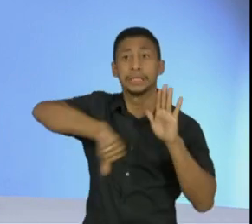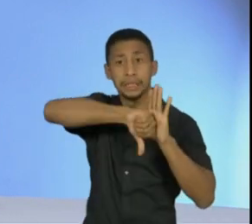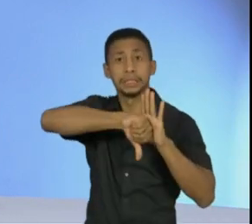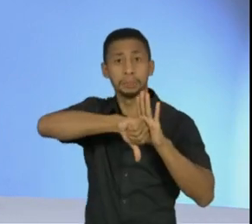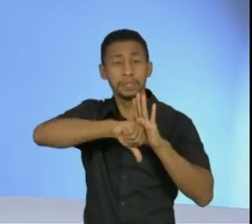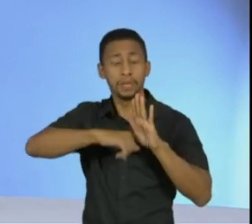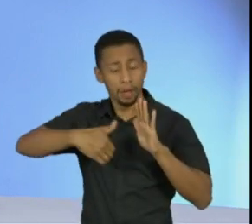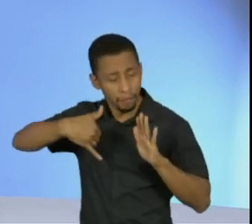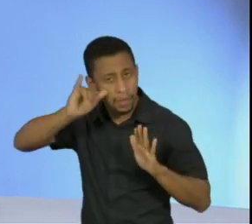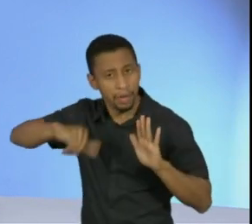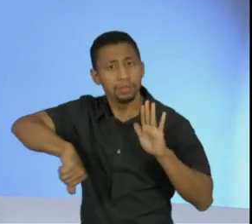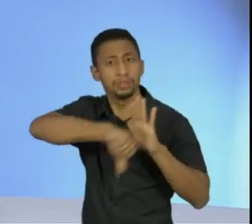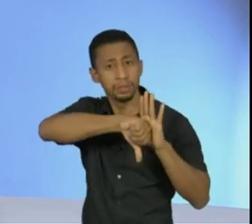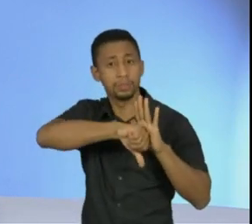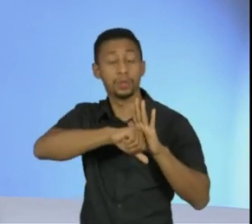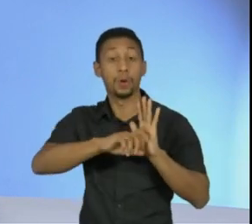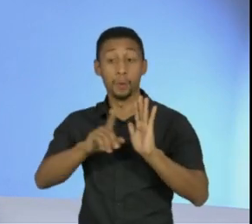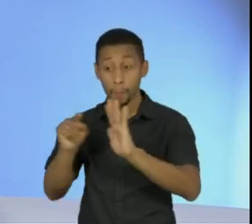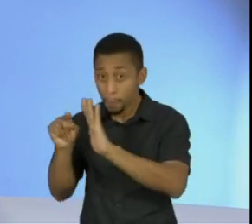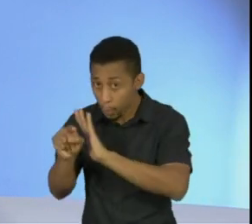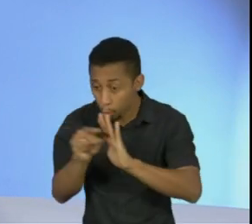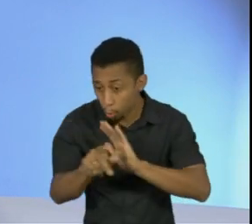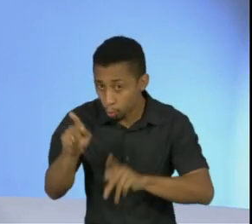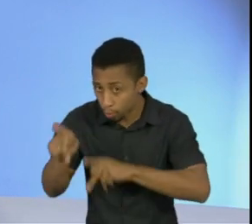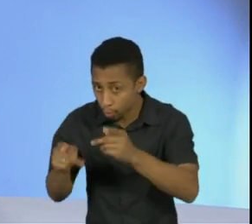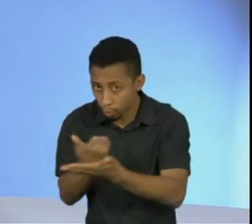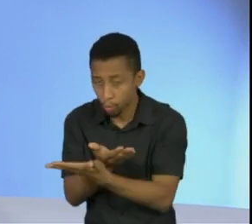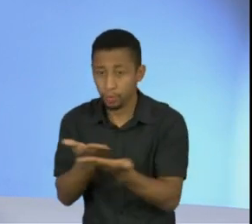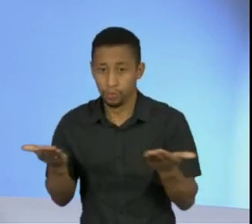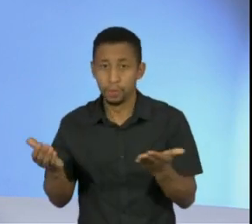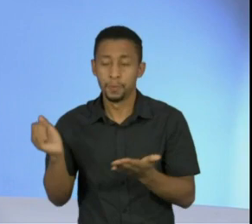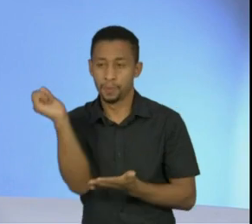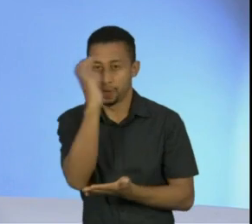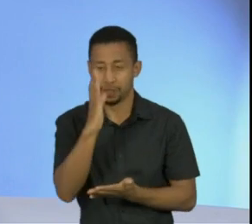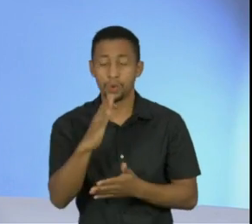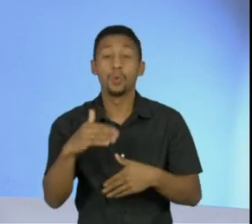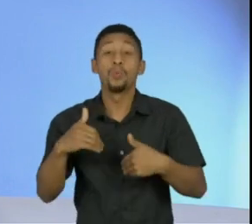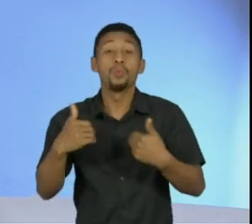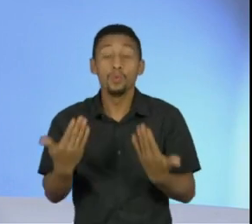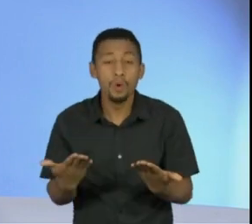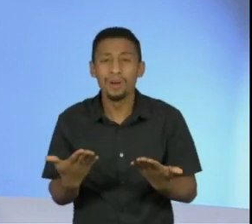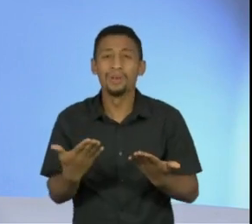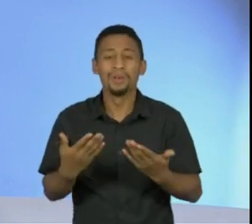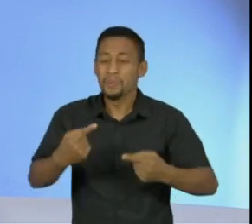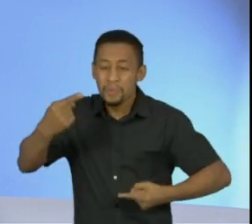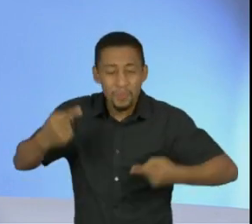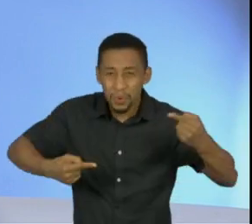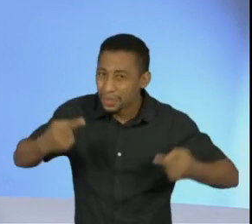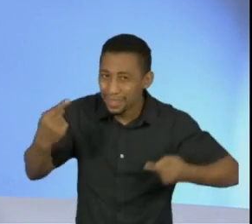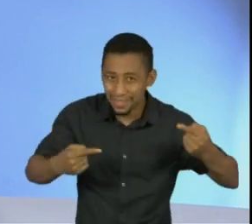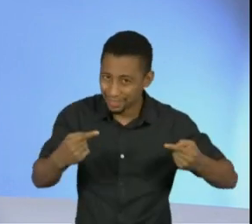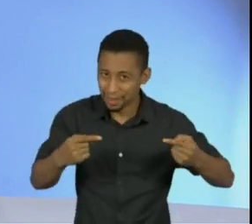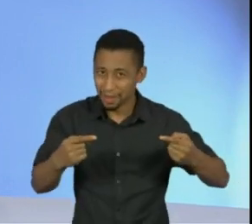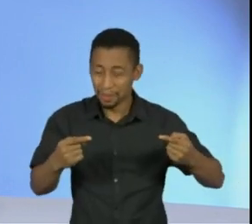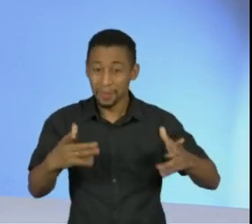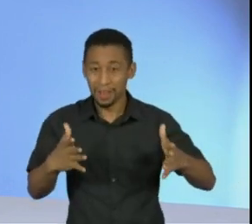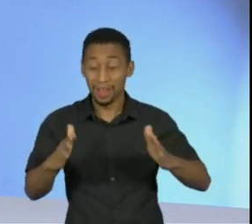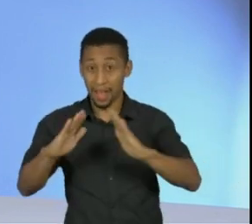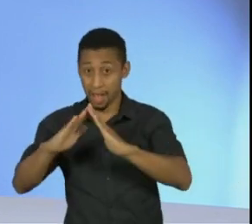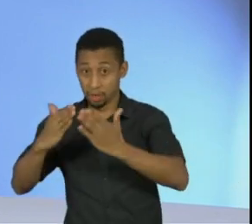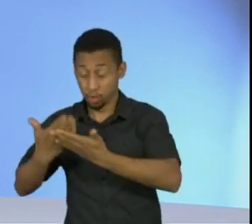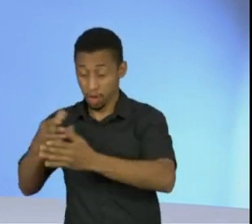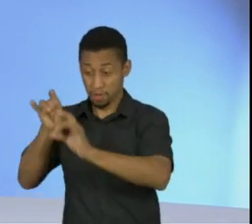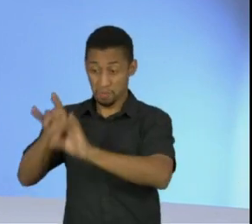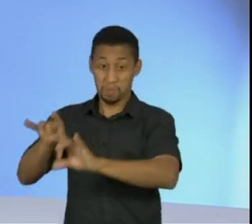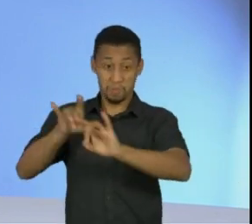pergunto, é o que pergunta ao povo brasileiro, qual é a política que esse país tem para reduzir o abandono escolar nesse país?